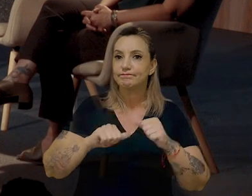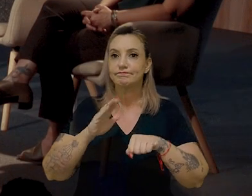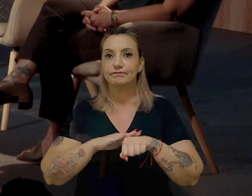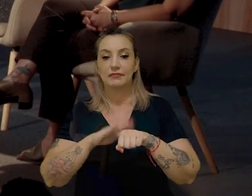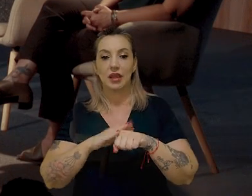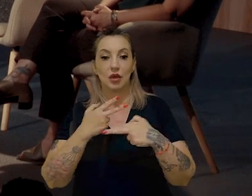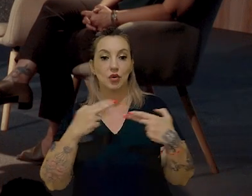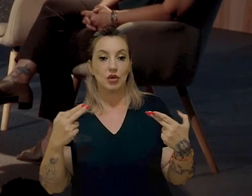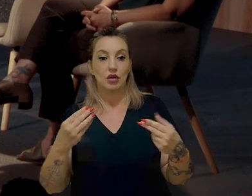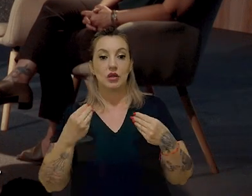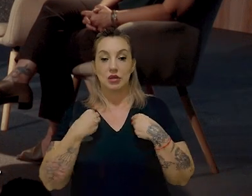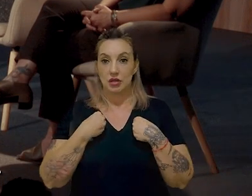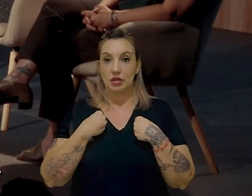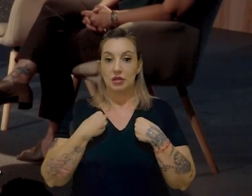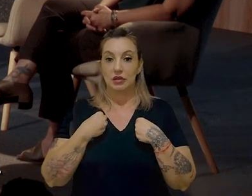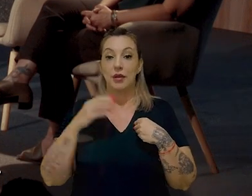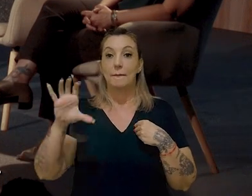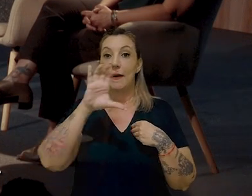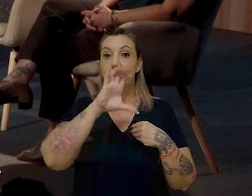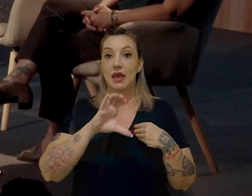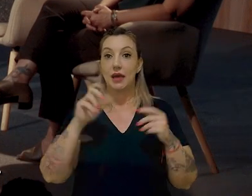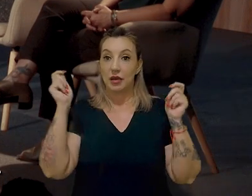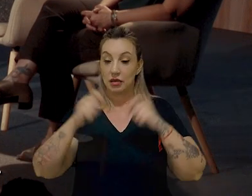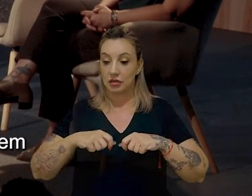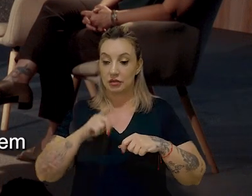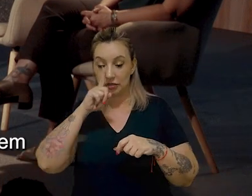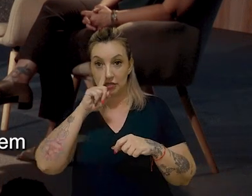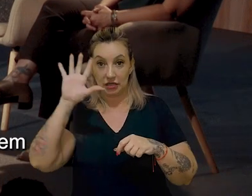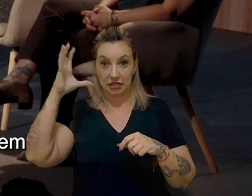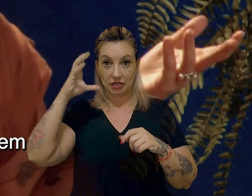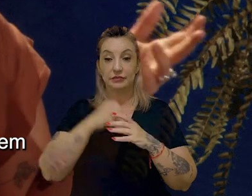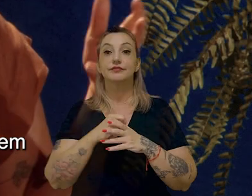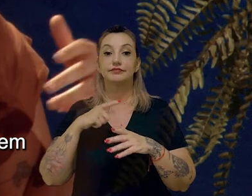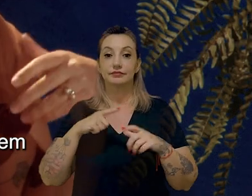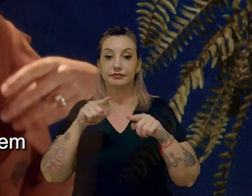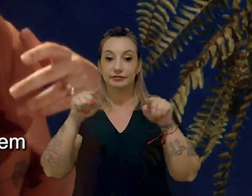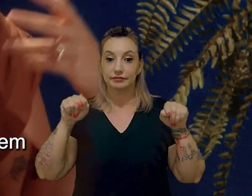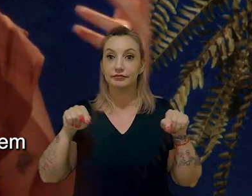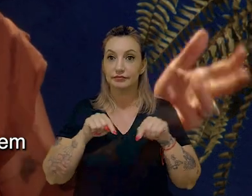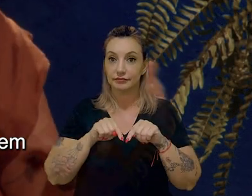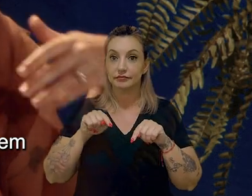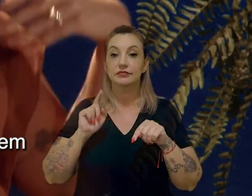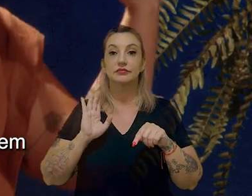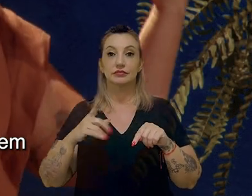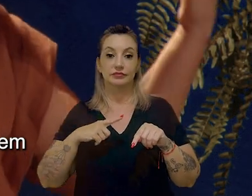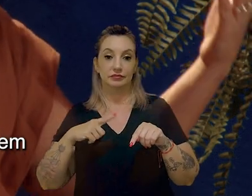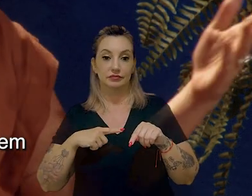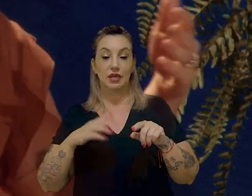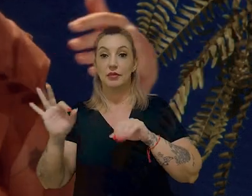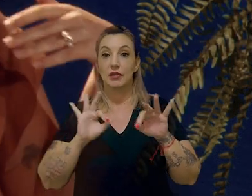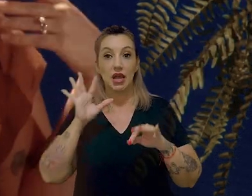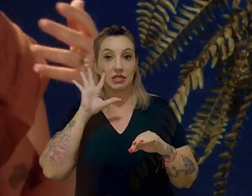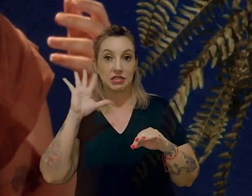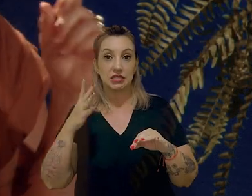uma das coisas que eles fazem é o mapeamento também desses potenciais riscos climáticos. A gente tem plantas onde já existem planos de